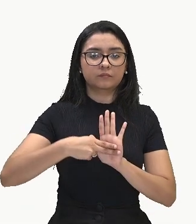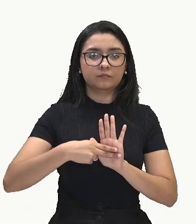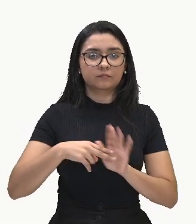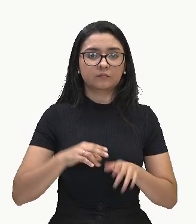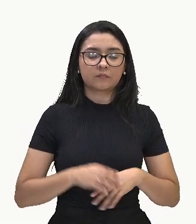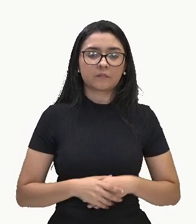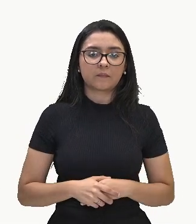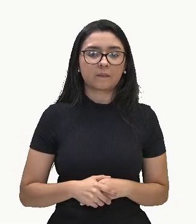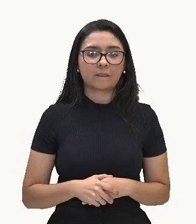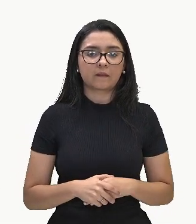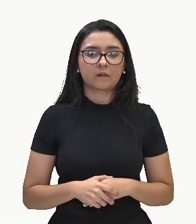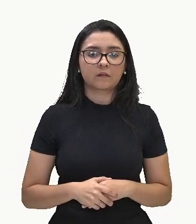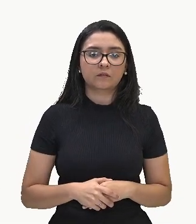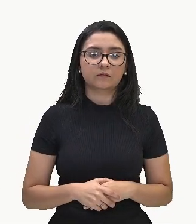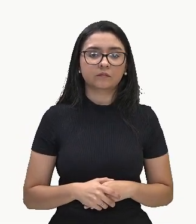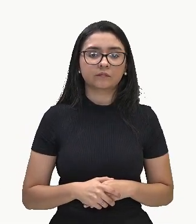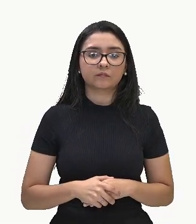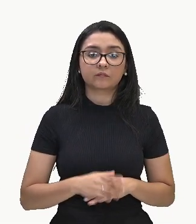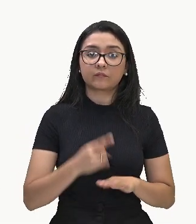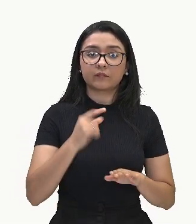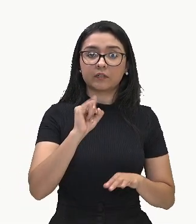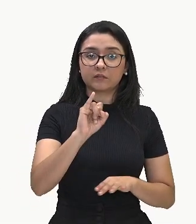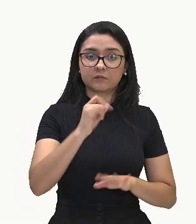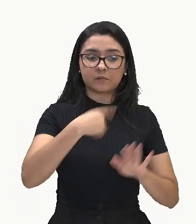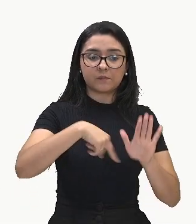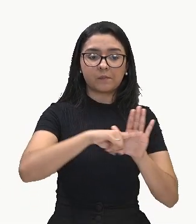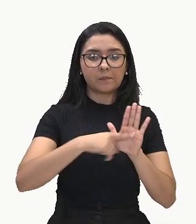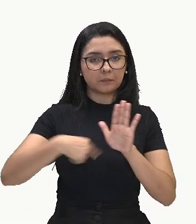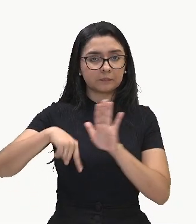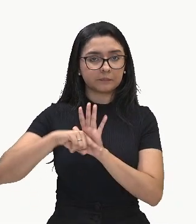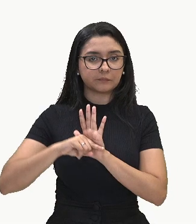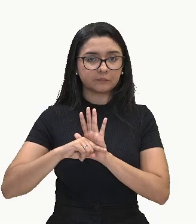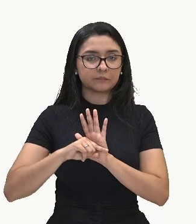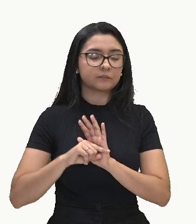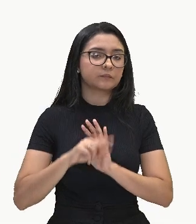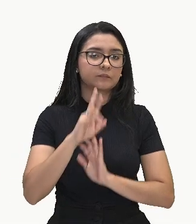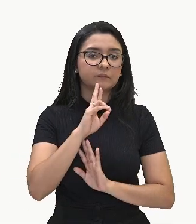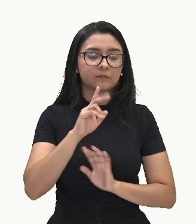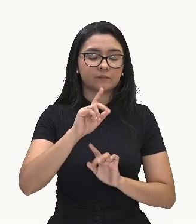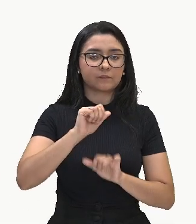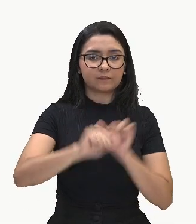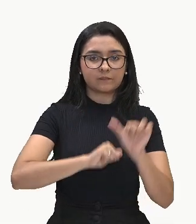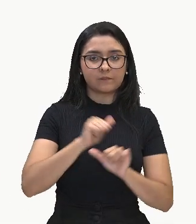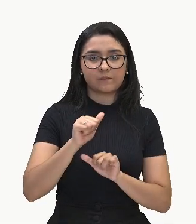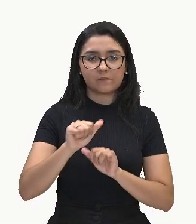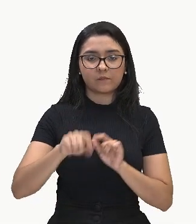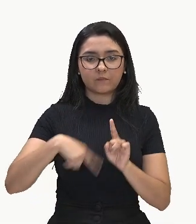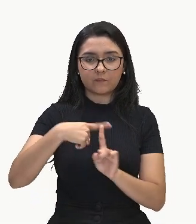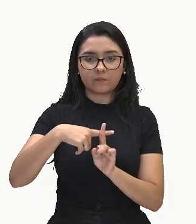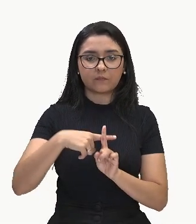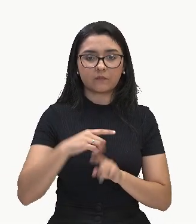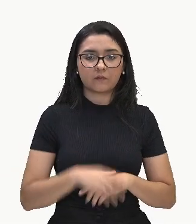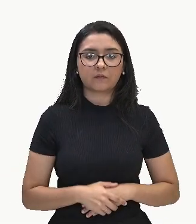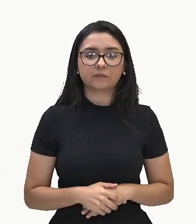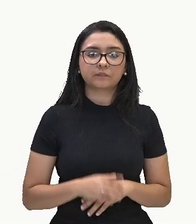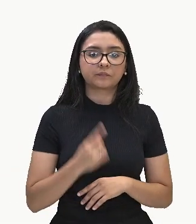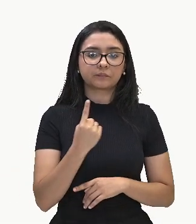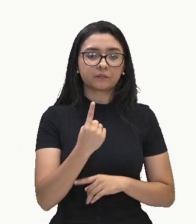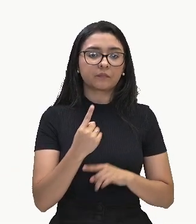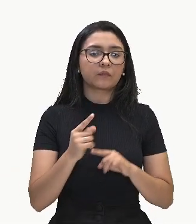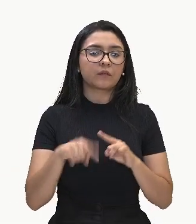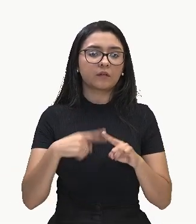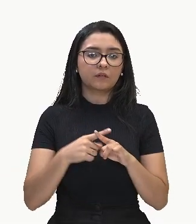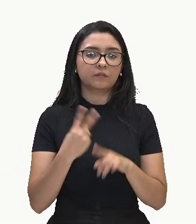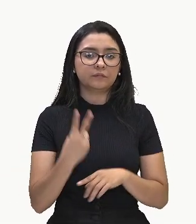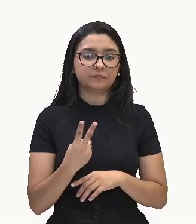menos com menos mais 1 vezes 2. 2. E 2